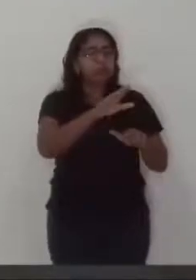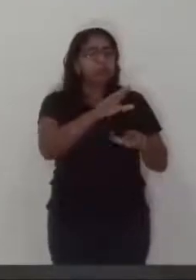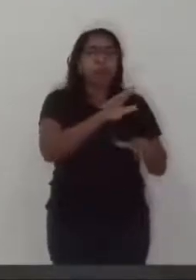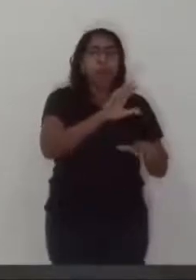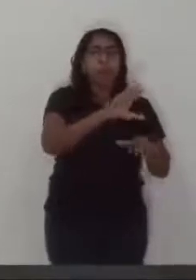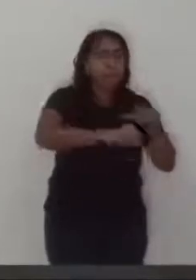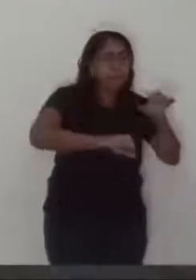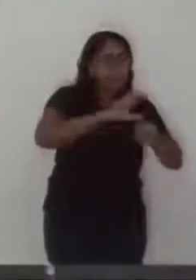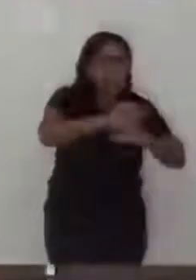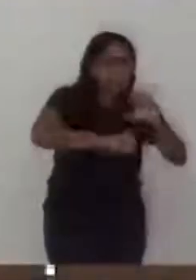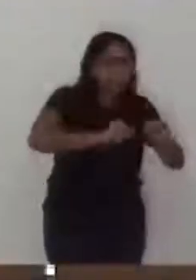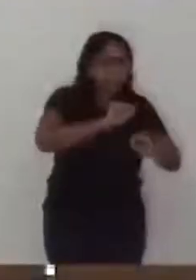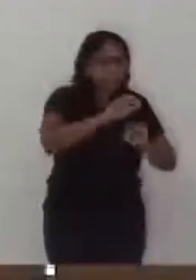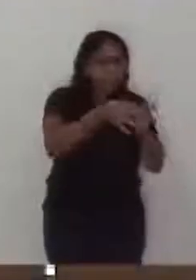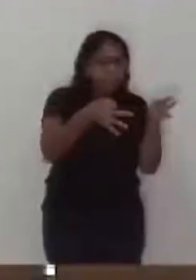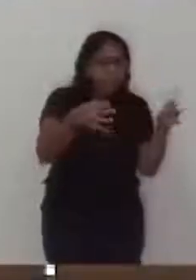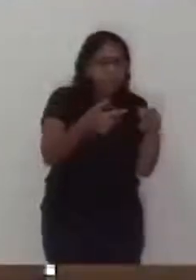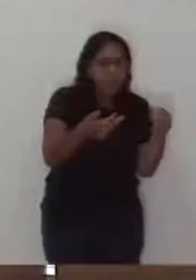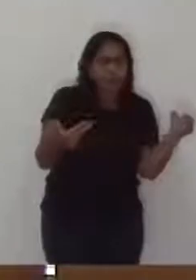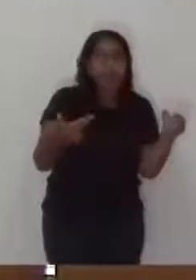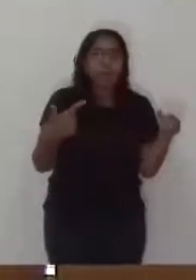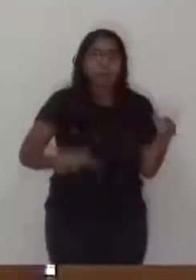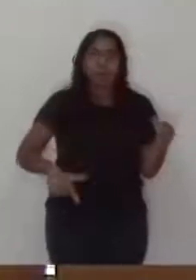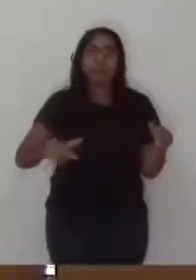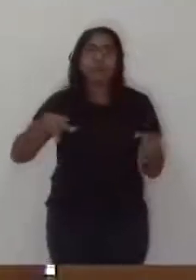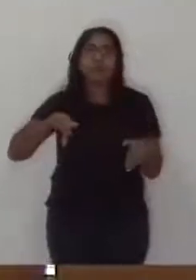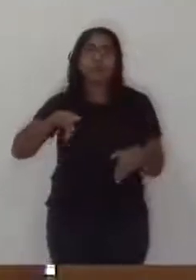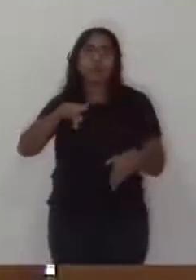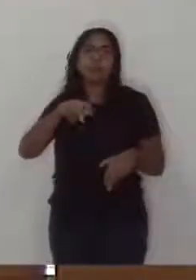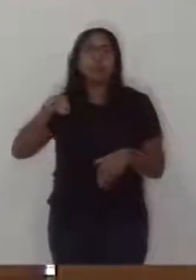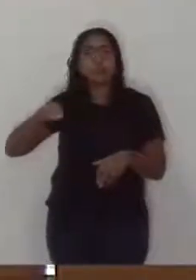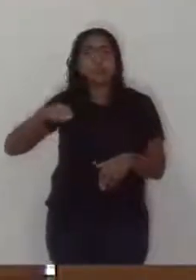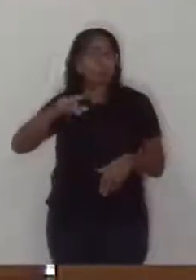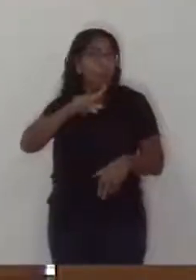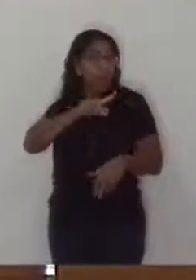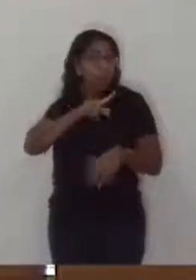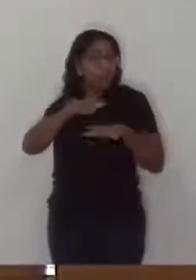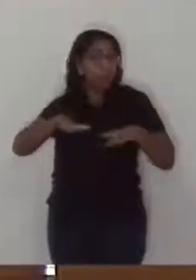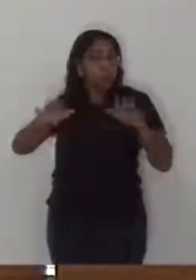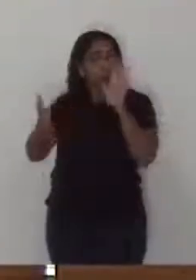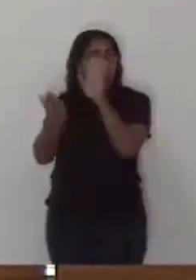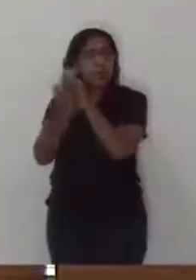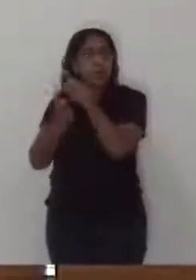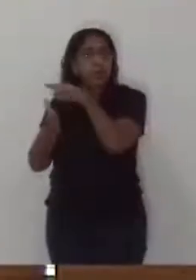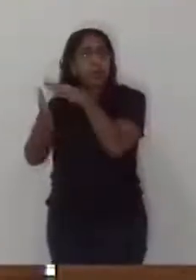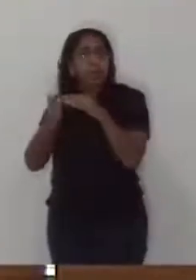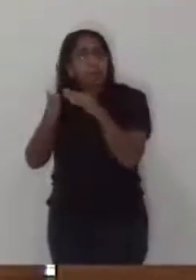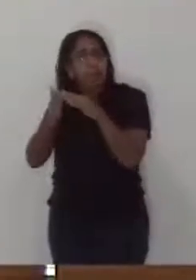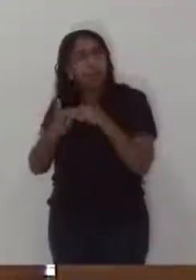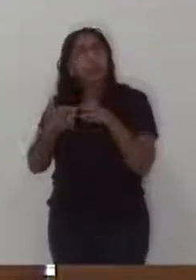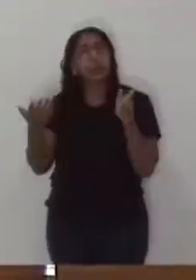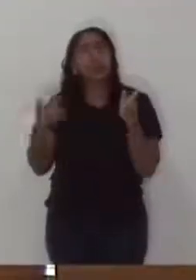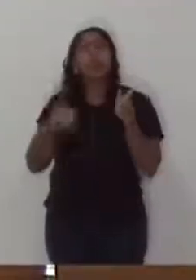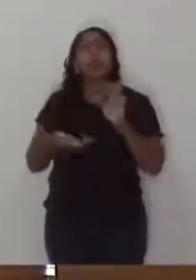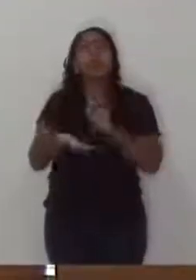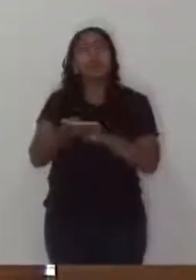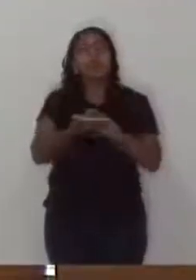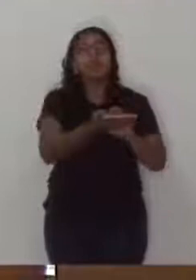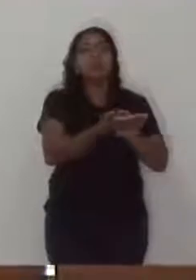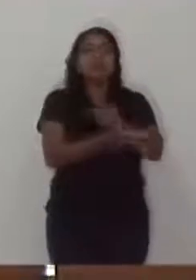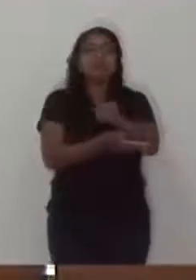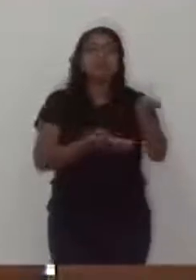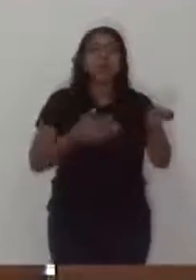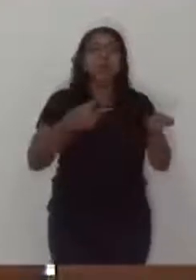Ministério Público, eu parabenizo os vereadores que estão com os nomes no requerimento